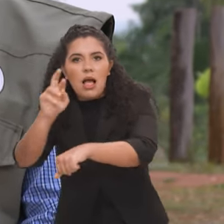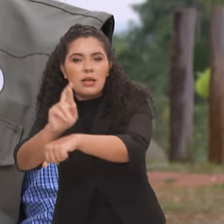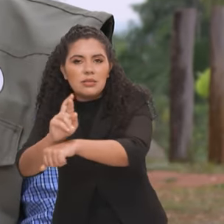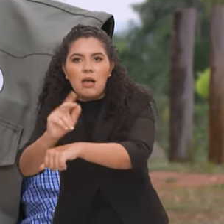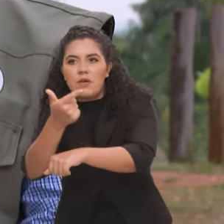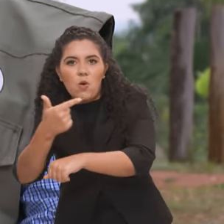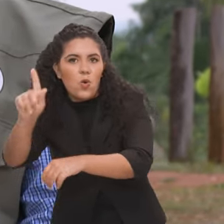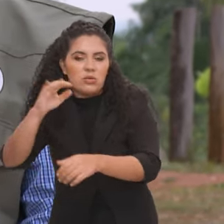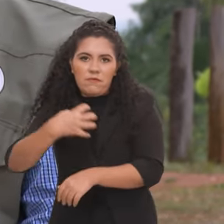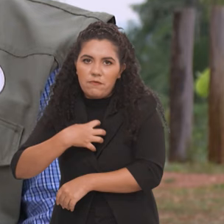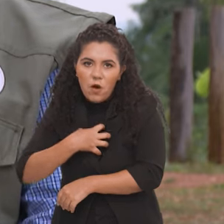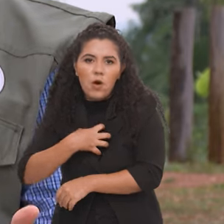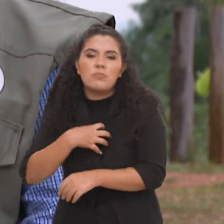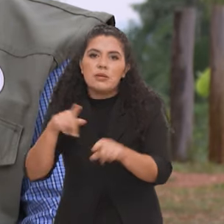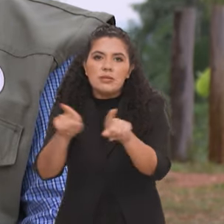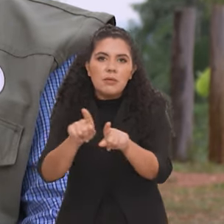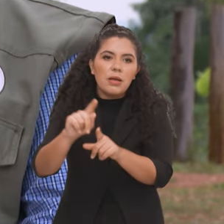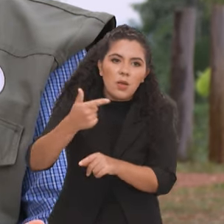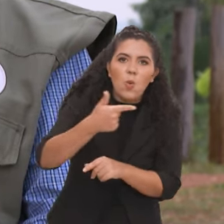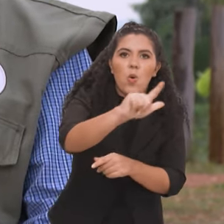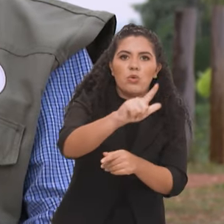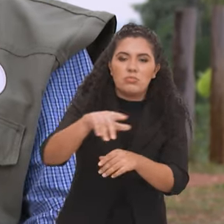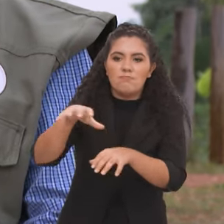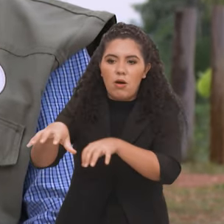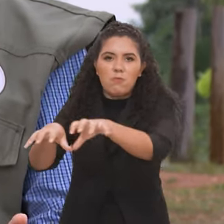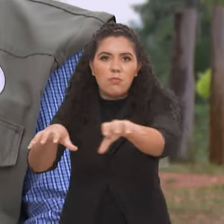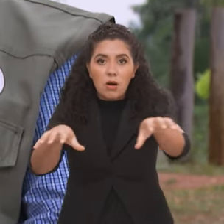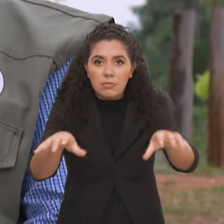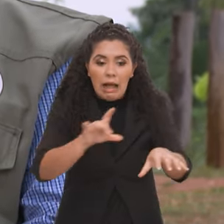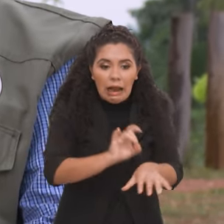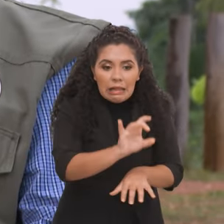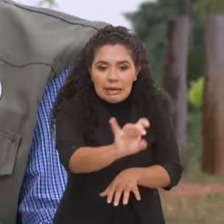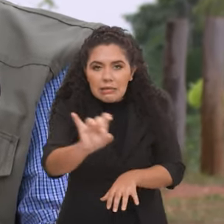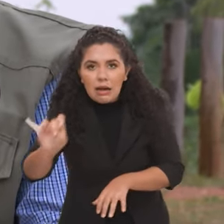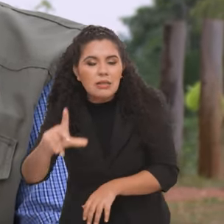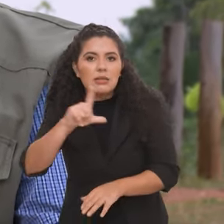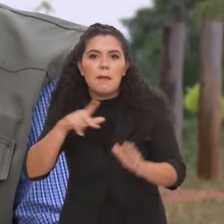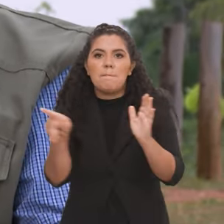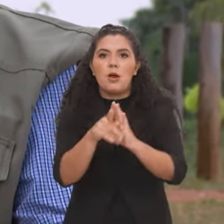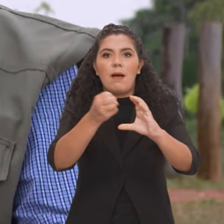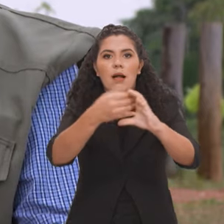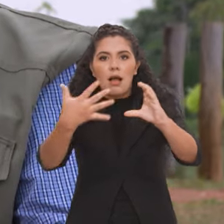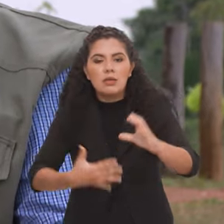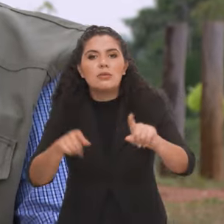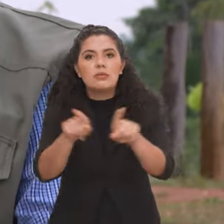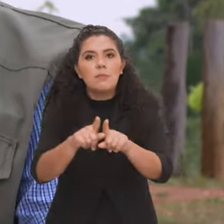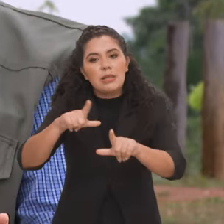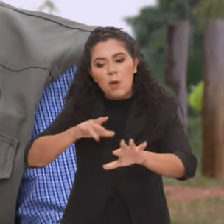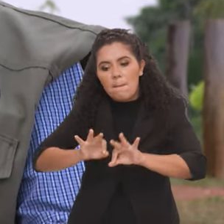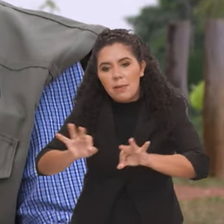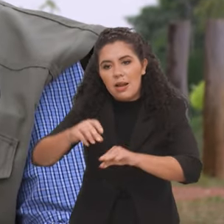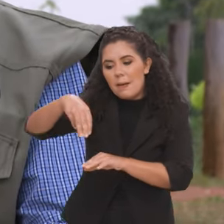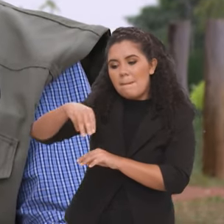um Refúgio de Vida Silvestre é uma outra categoria. Então, cada uma delas tem lá as suas características e o plano de manejo,